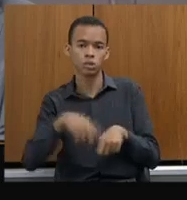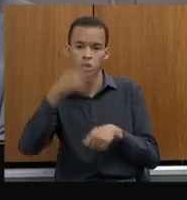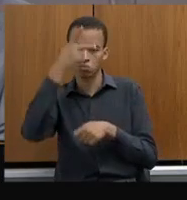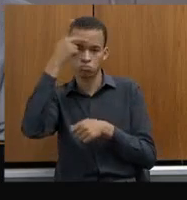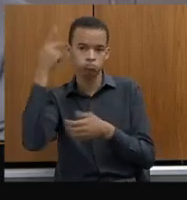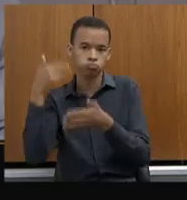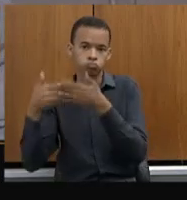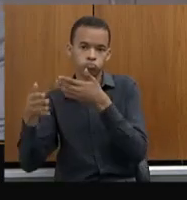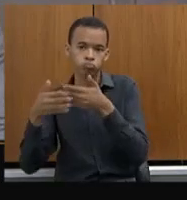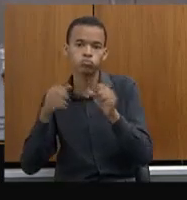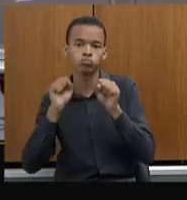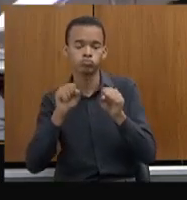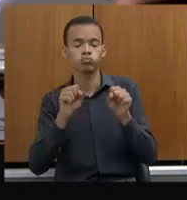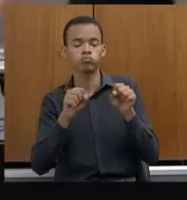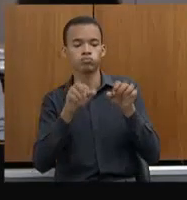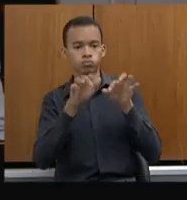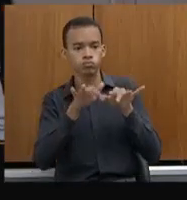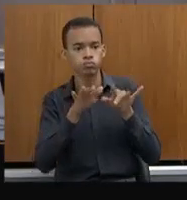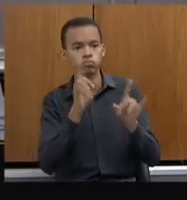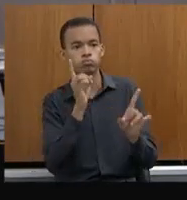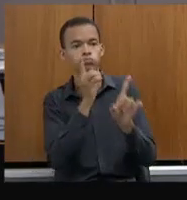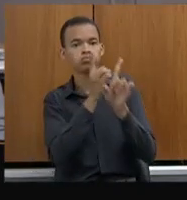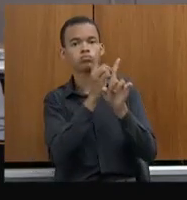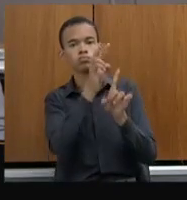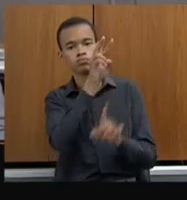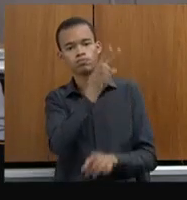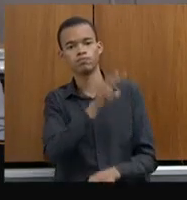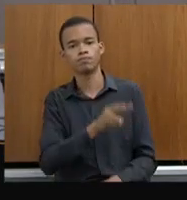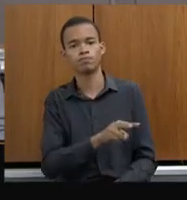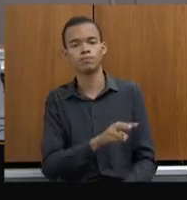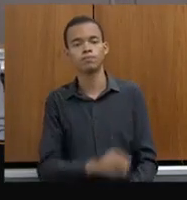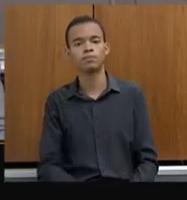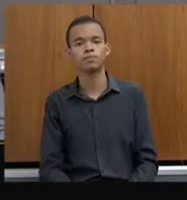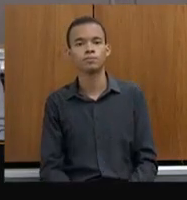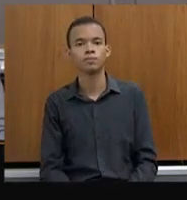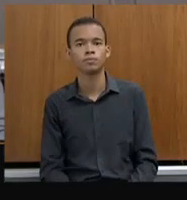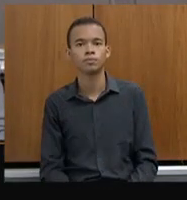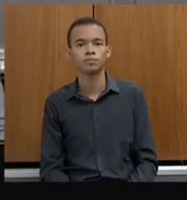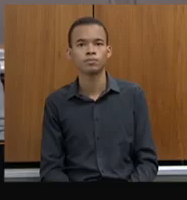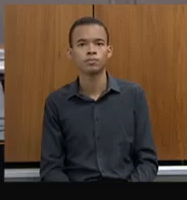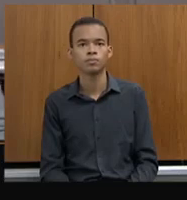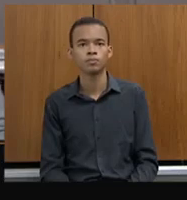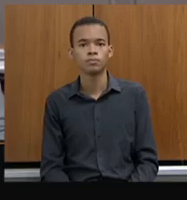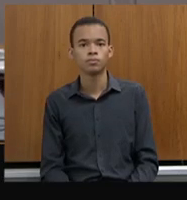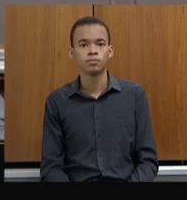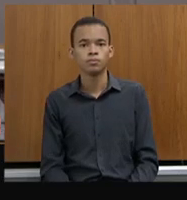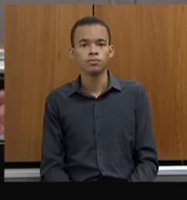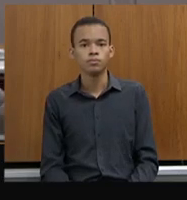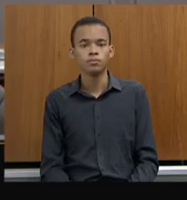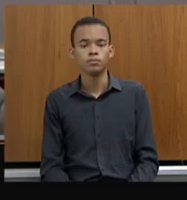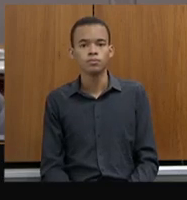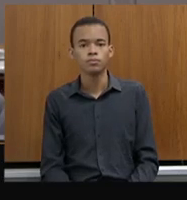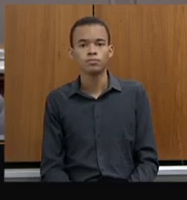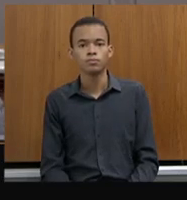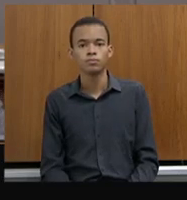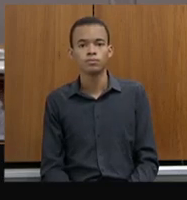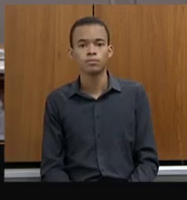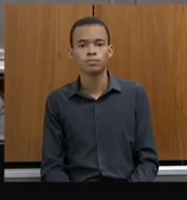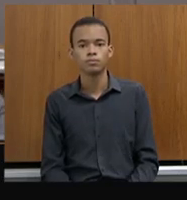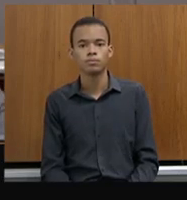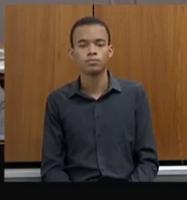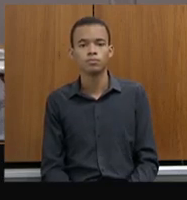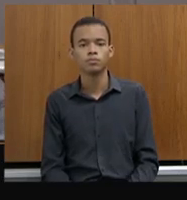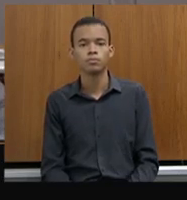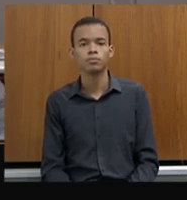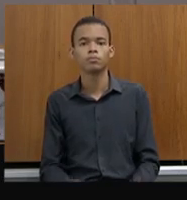acompanhar. Enfim, vamos seguir. Uma das iniciativas, deputado Sargento